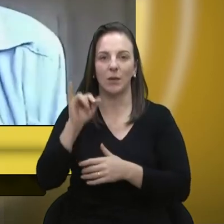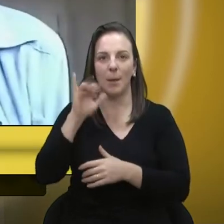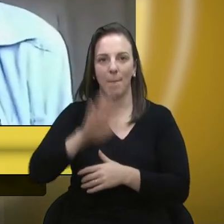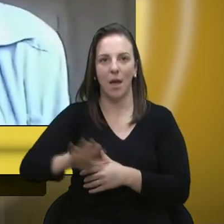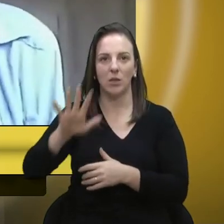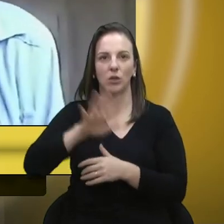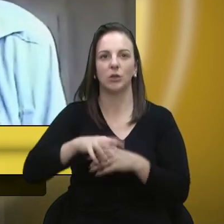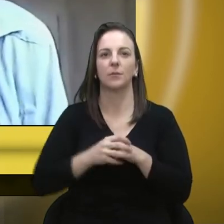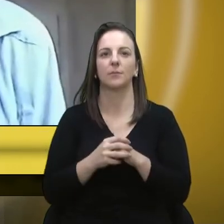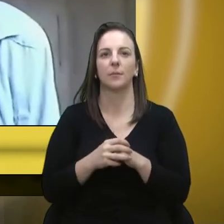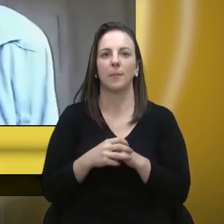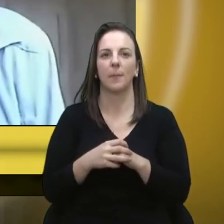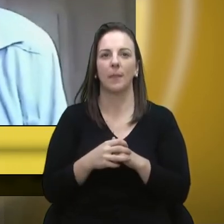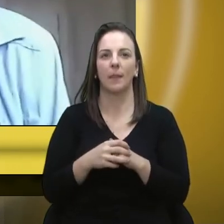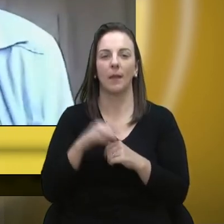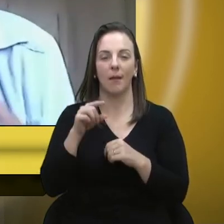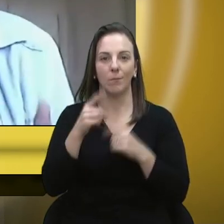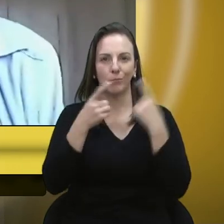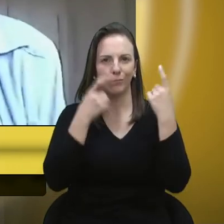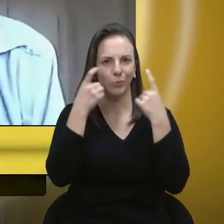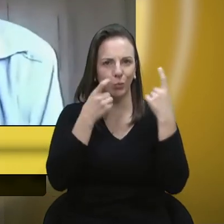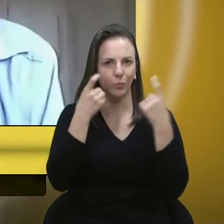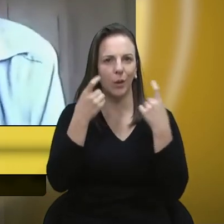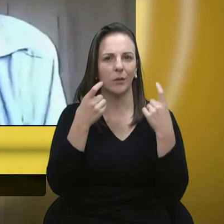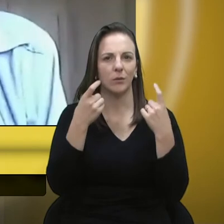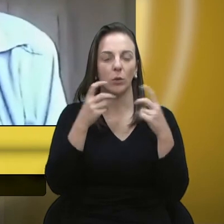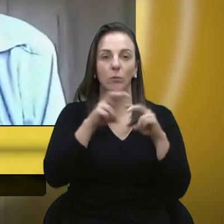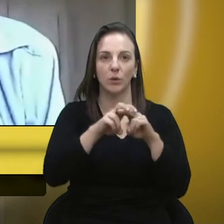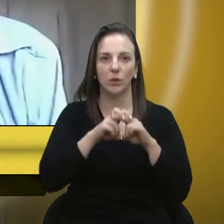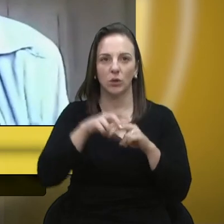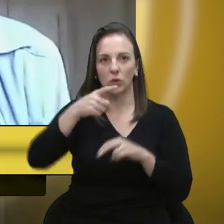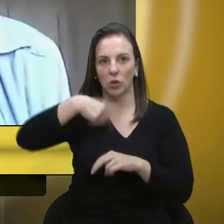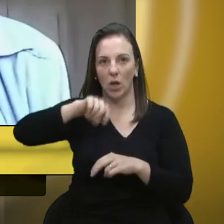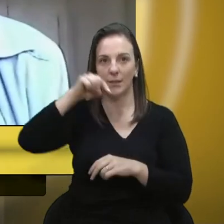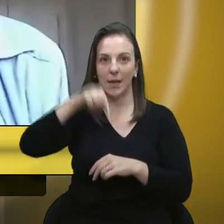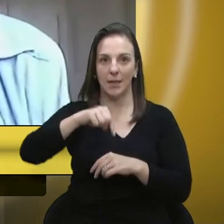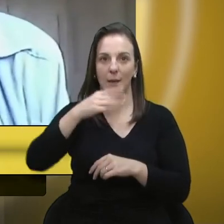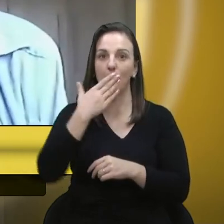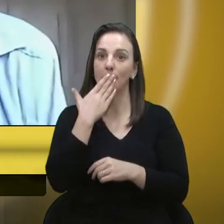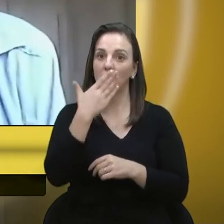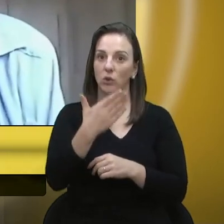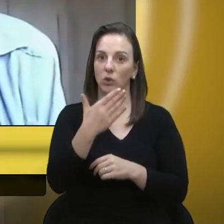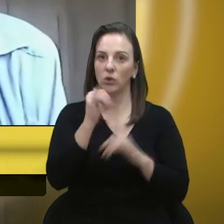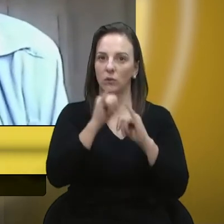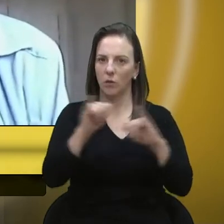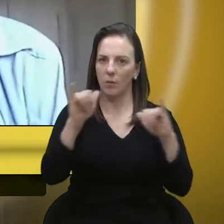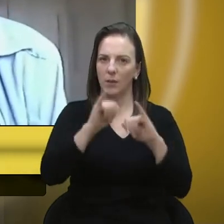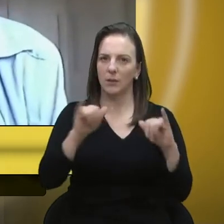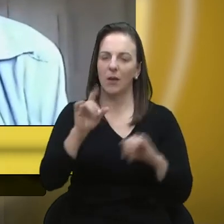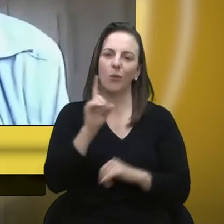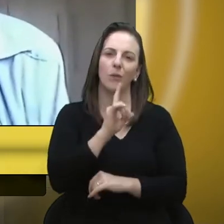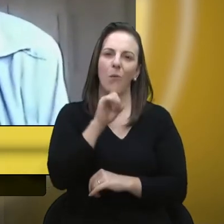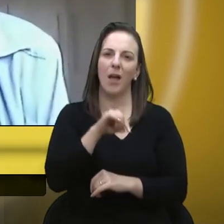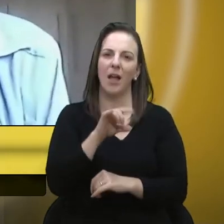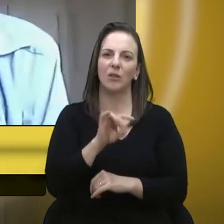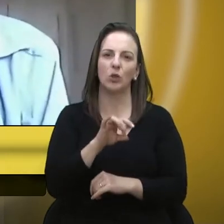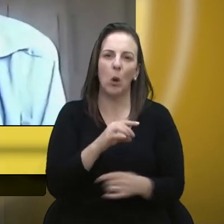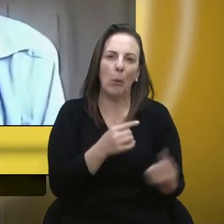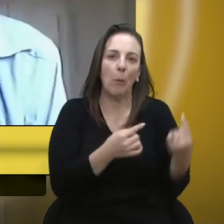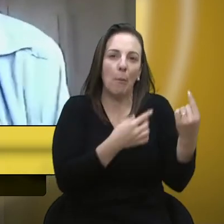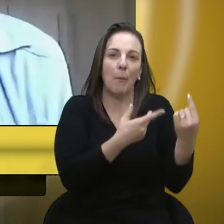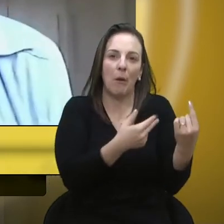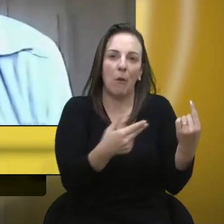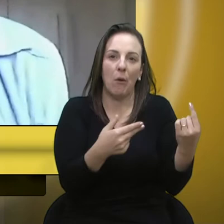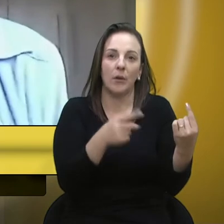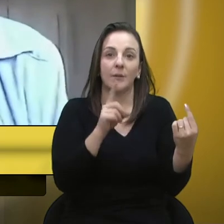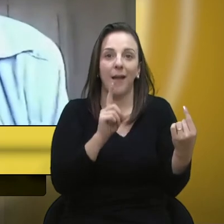Então, quando nós estamos aqui fazendo pedidos de informação, de coisas que não são apenas pontuais, mas que são reclamações recorrentes,